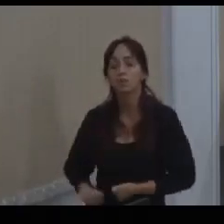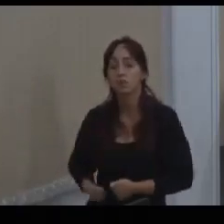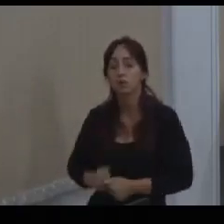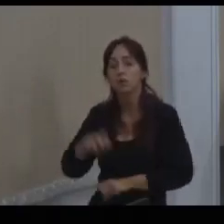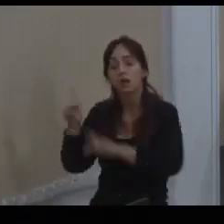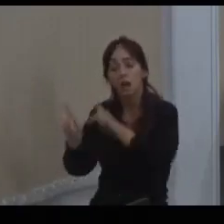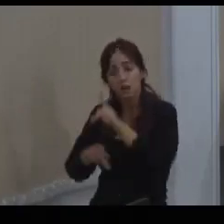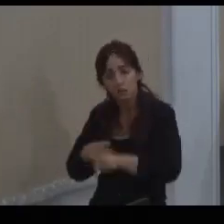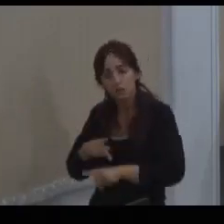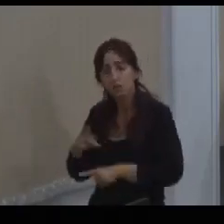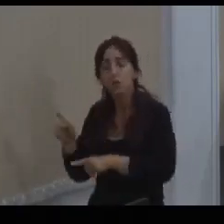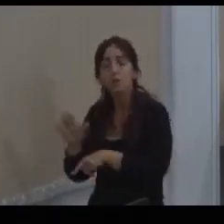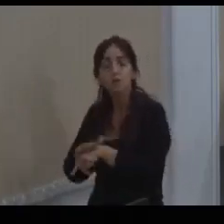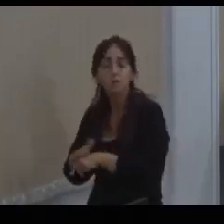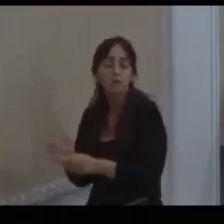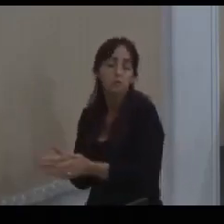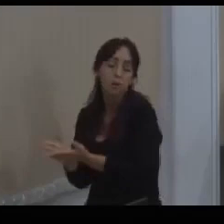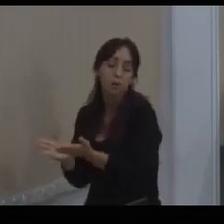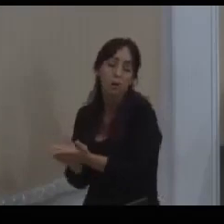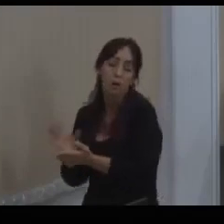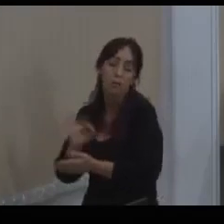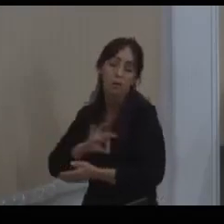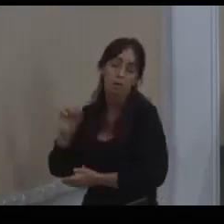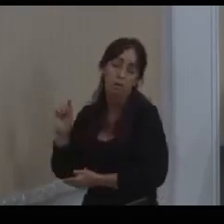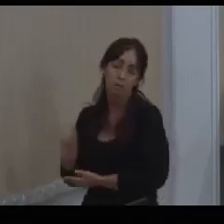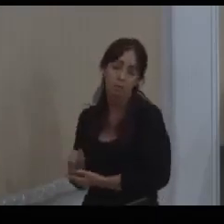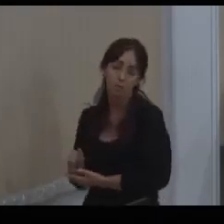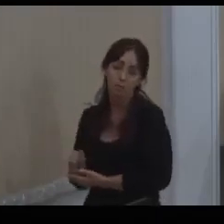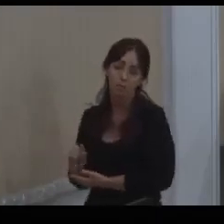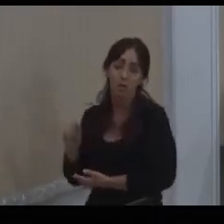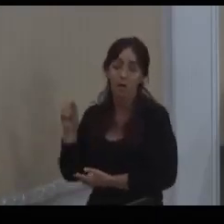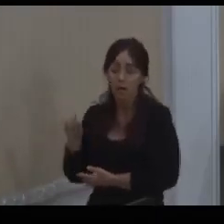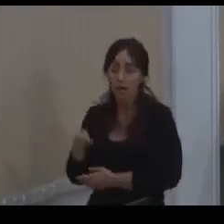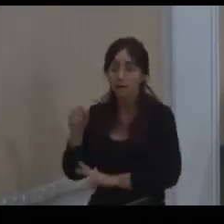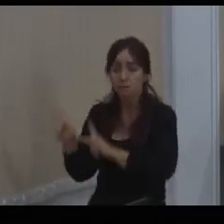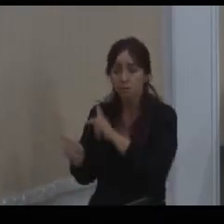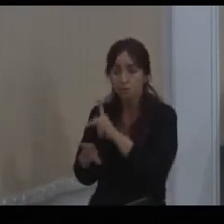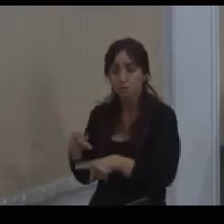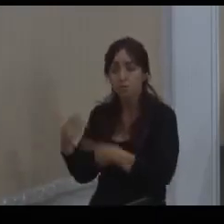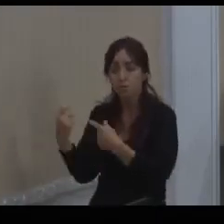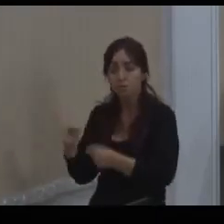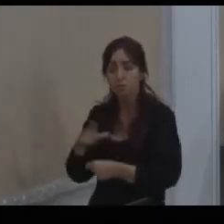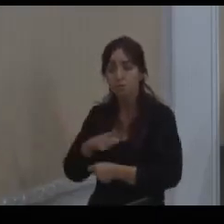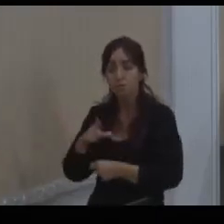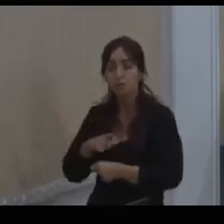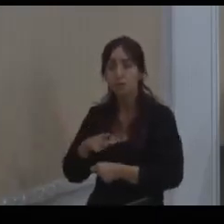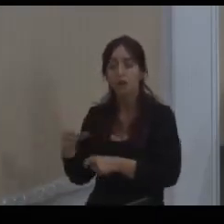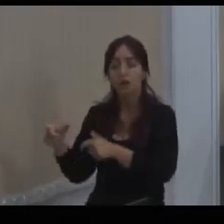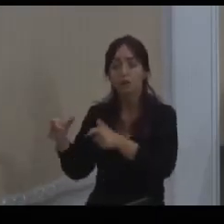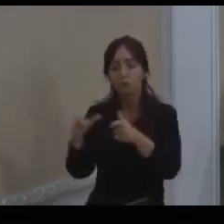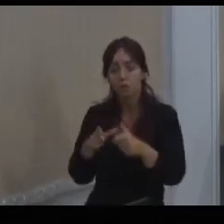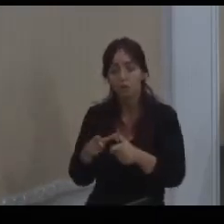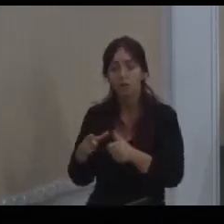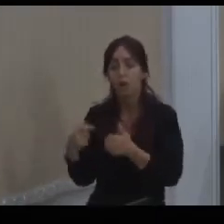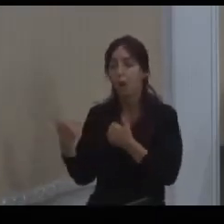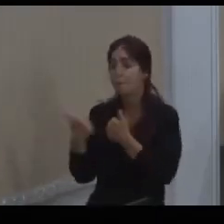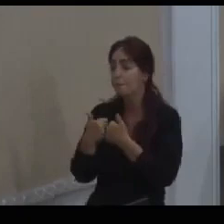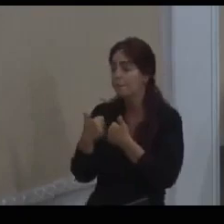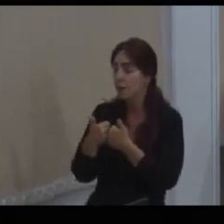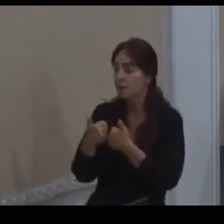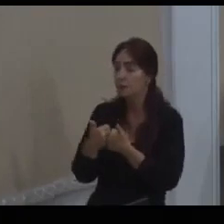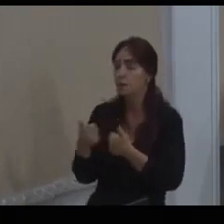baixa renda. Quem usa escola pública? A população de baixa renda. Essa população tem que estar bem posicionada dentro da cidade.